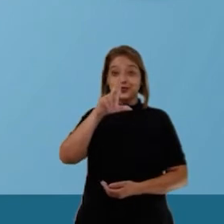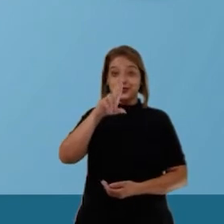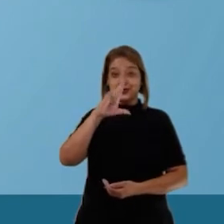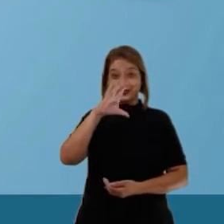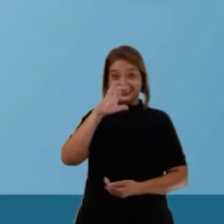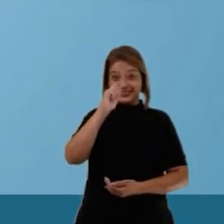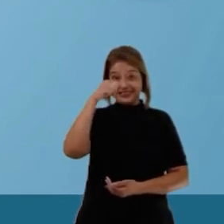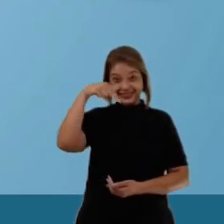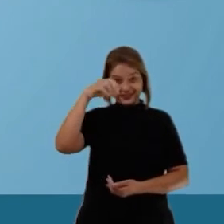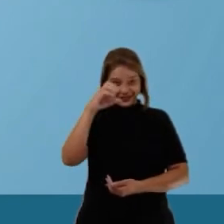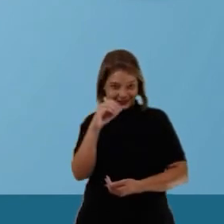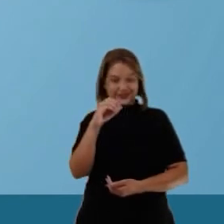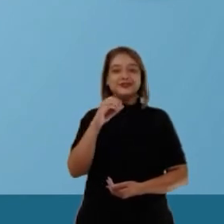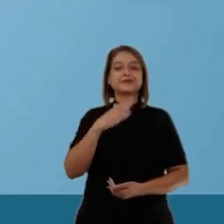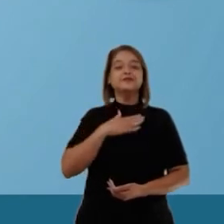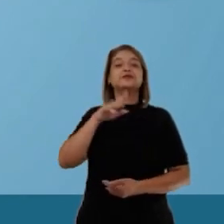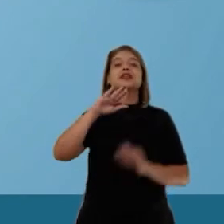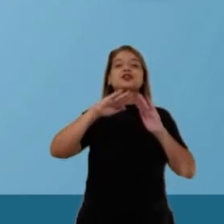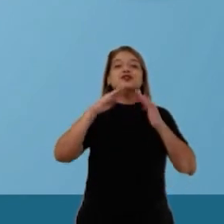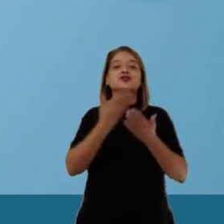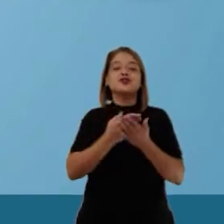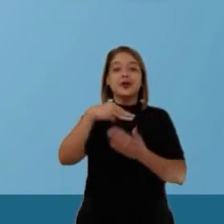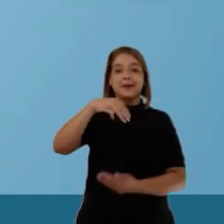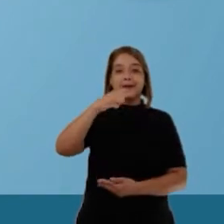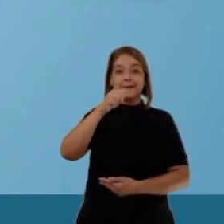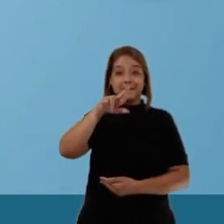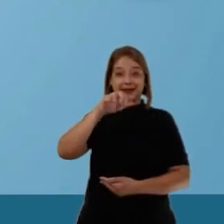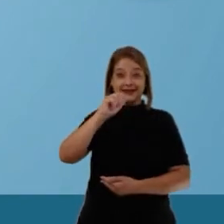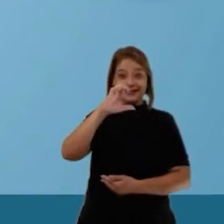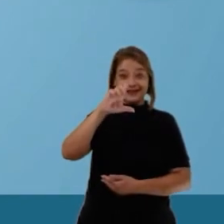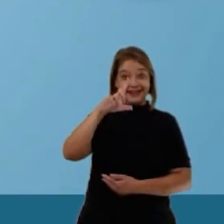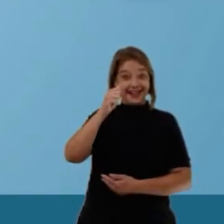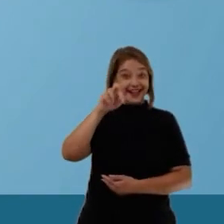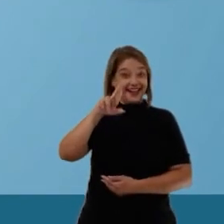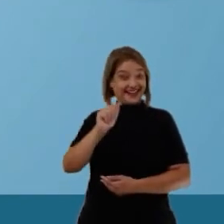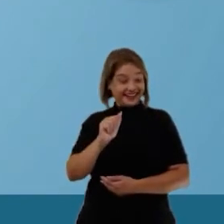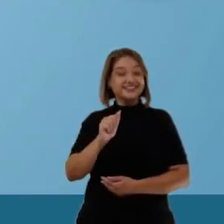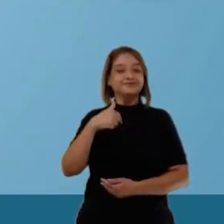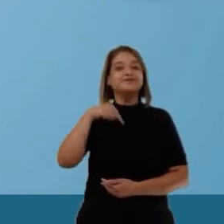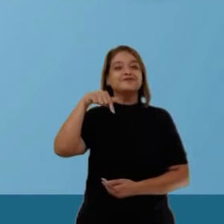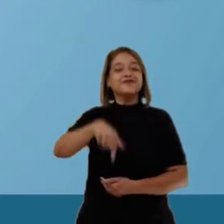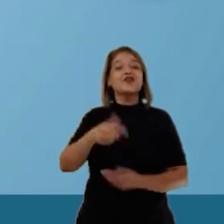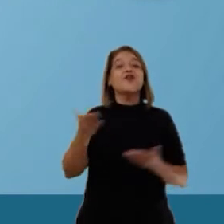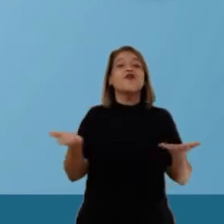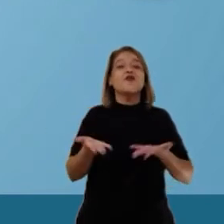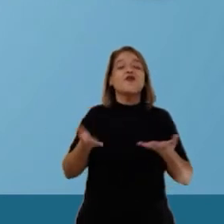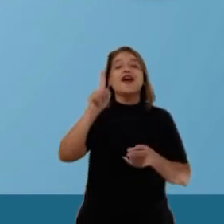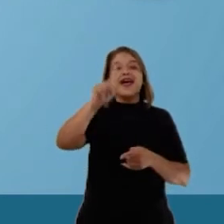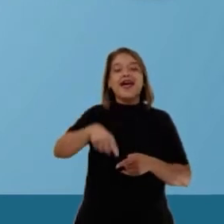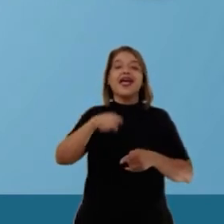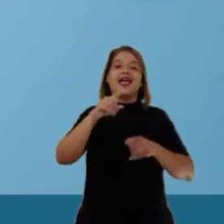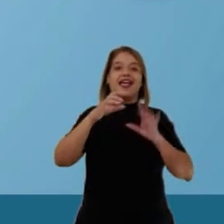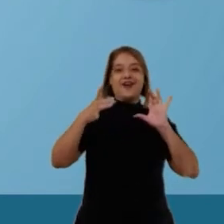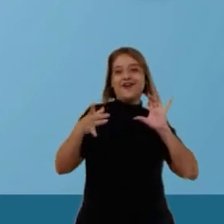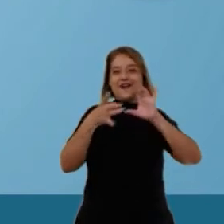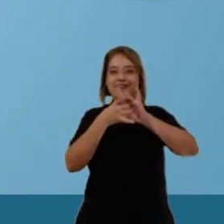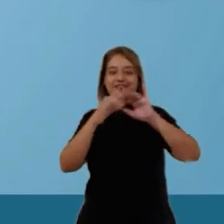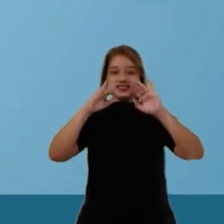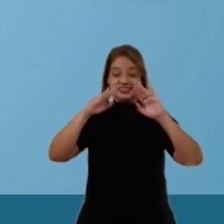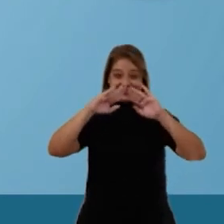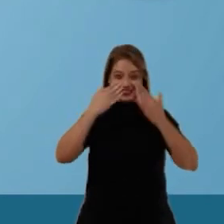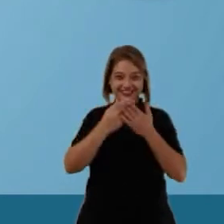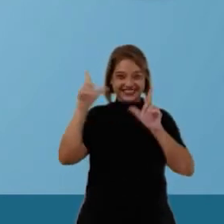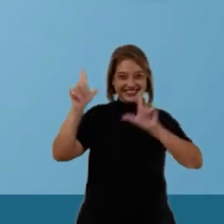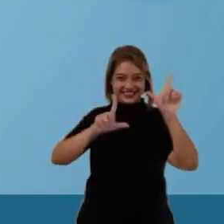professor Luciano e eu sou da Escola Maria Clara Machado. E eu estarei aqui com vocês no Conexão Escola TV,